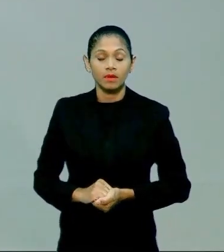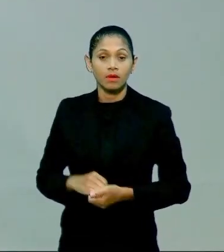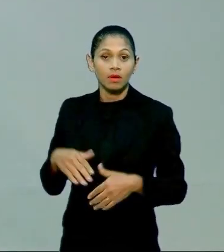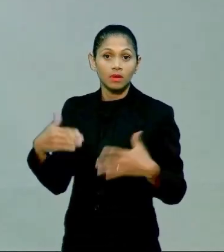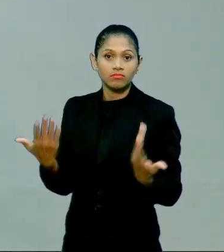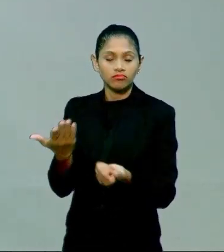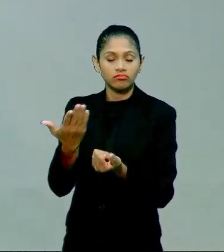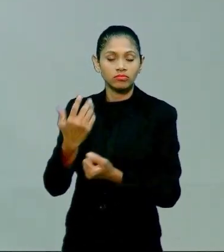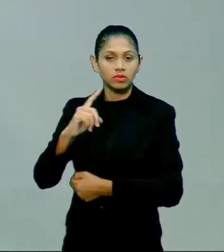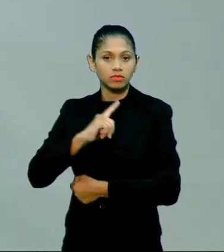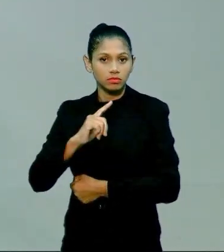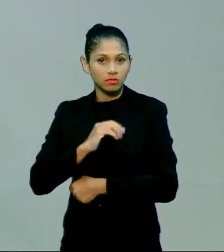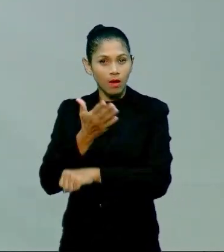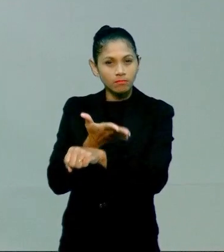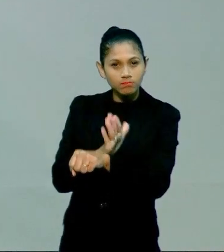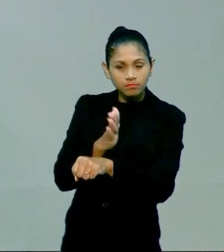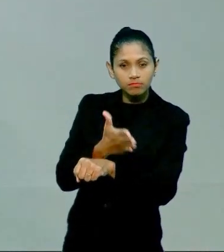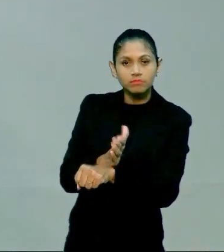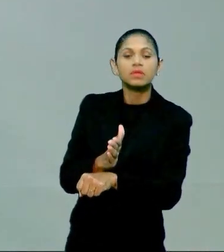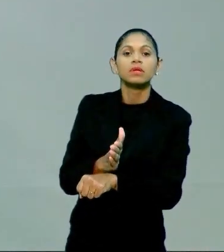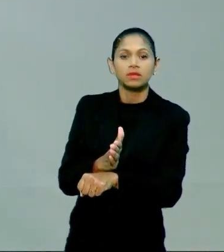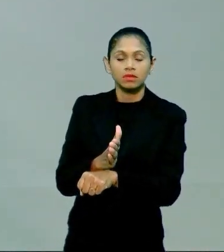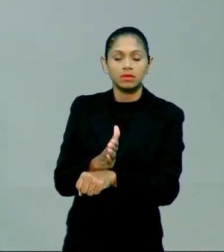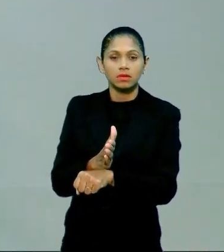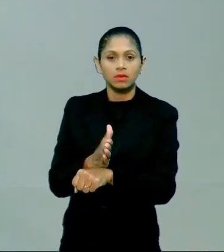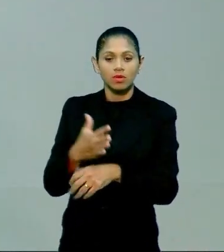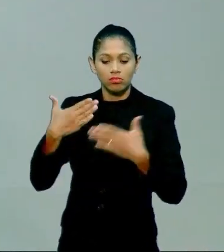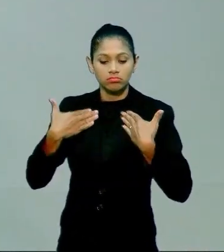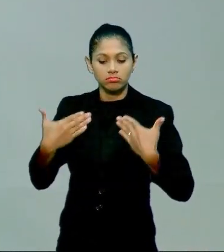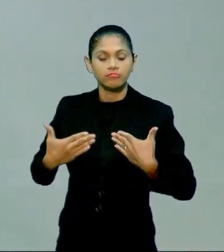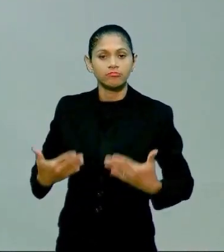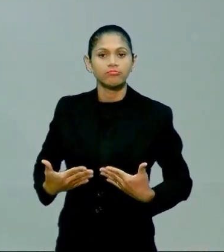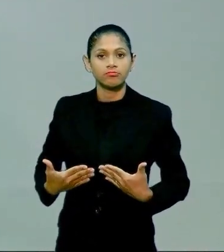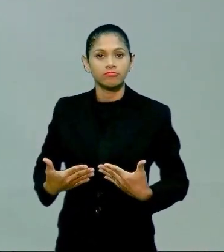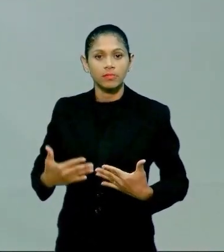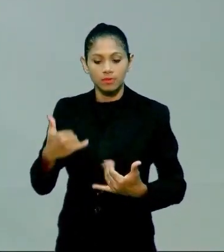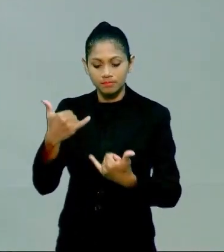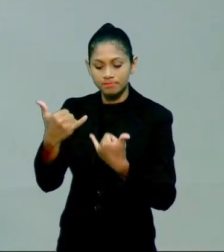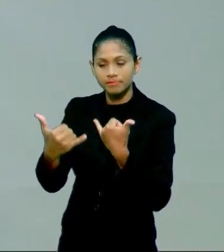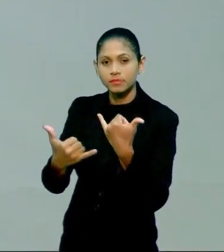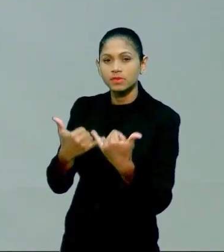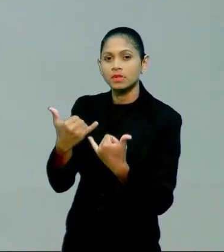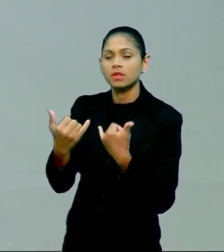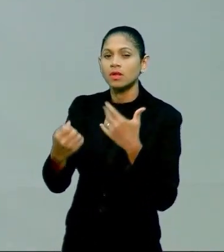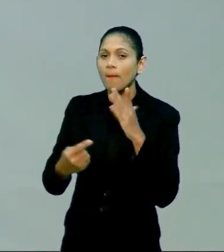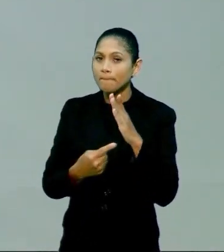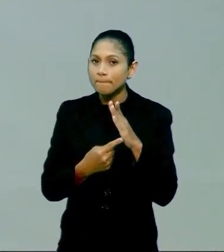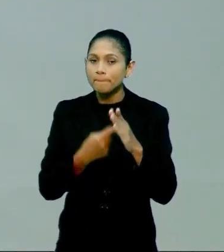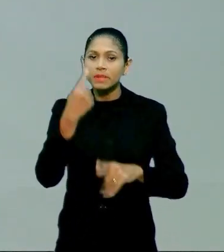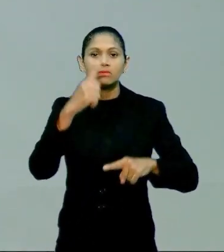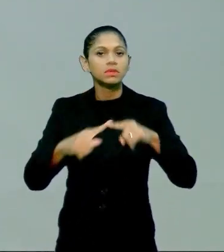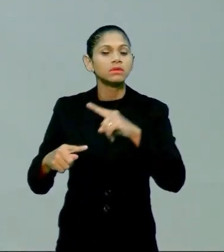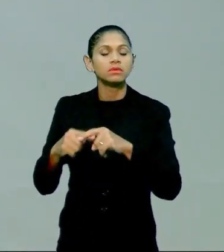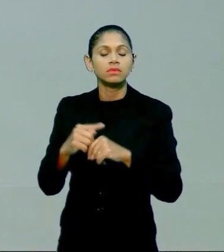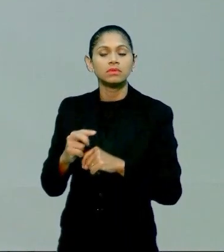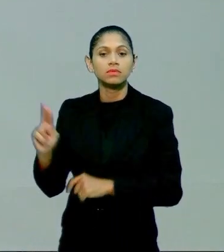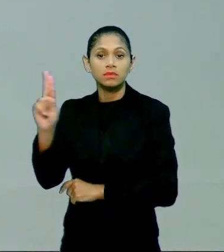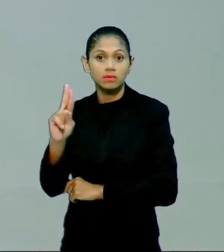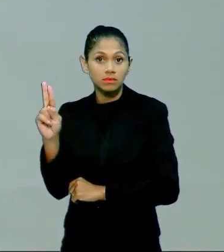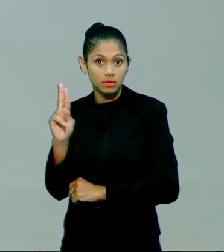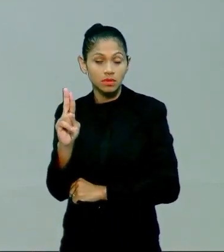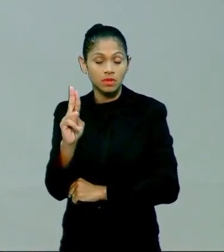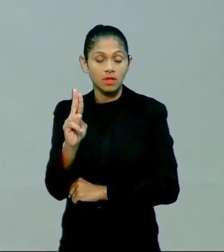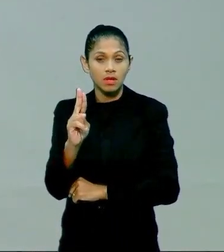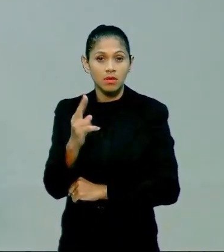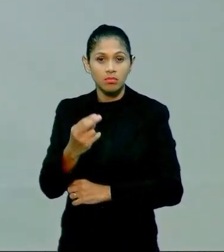corporal como instrumento de aprendizagem, a brincadeira é o primeiro instrumento que a gente utiliza para desenvolver aspectos